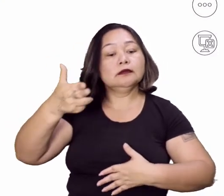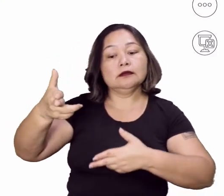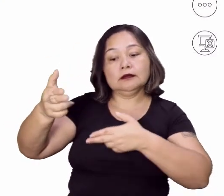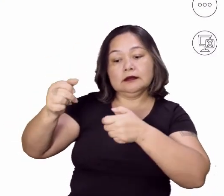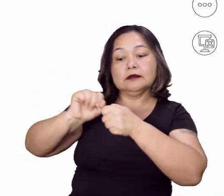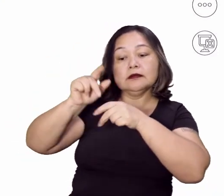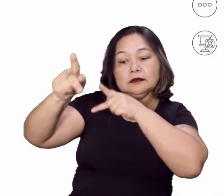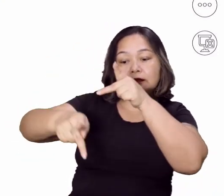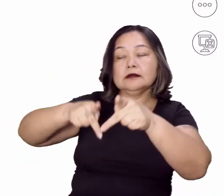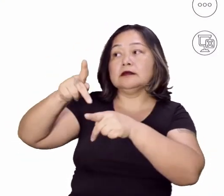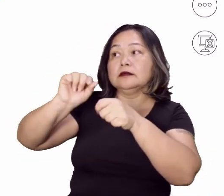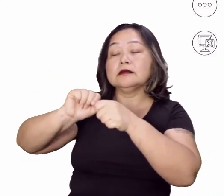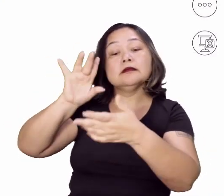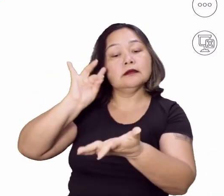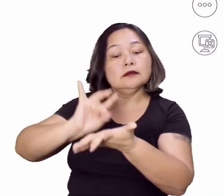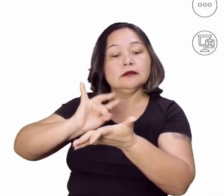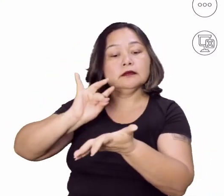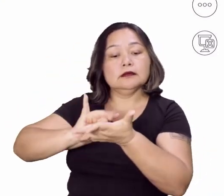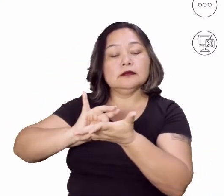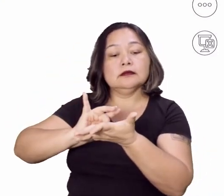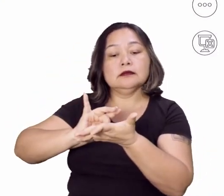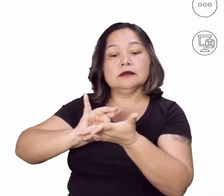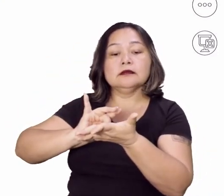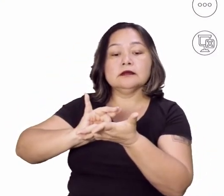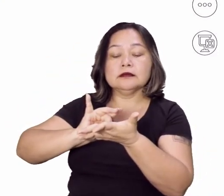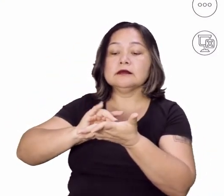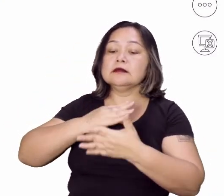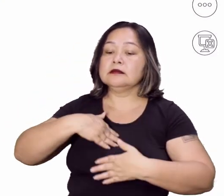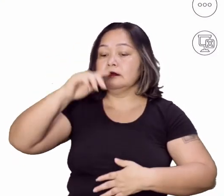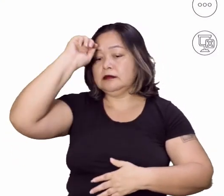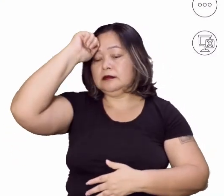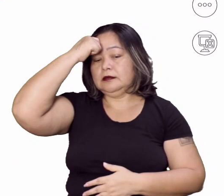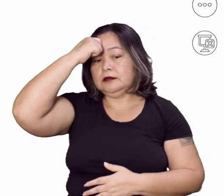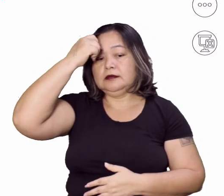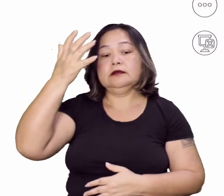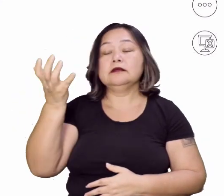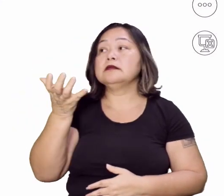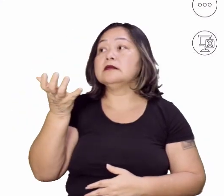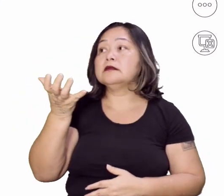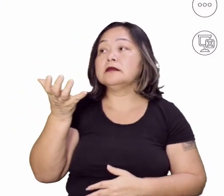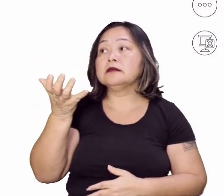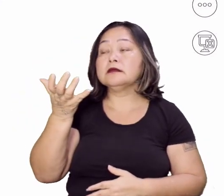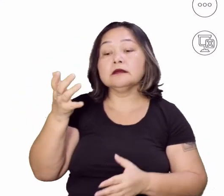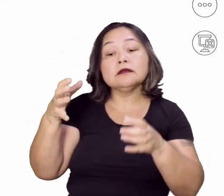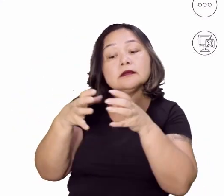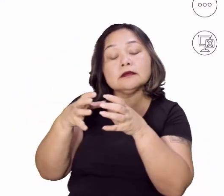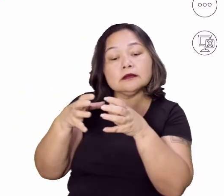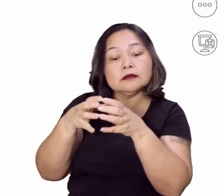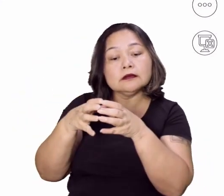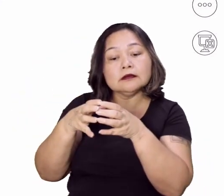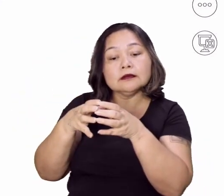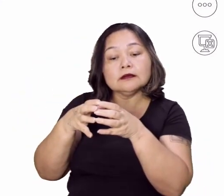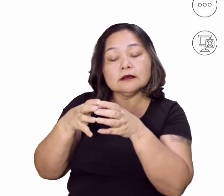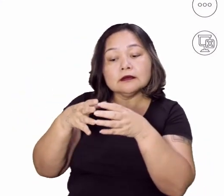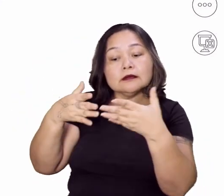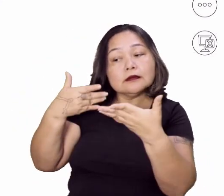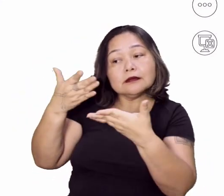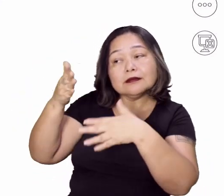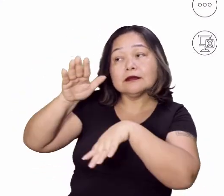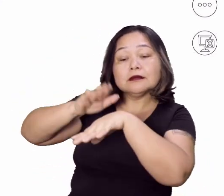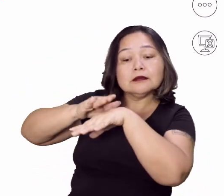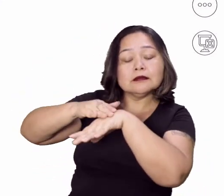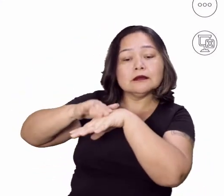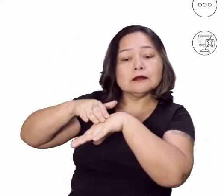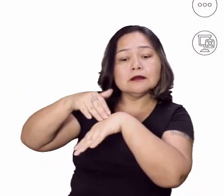armamento. É verdade, tá? Os Panteras Negras eram um grupo que, de certa forma, chegava